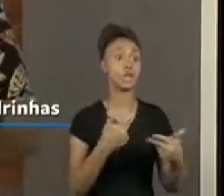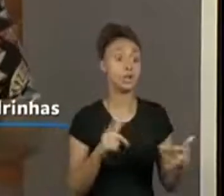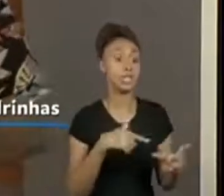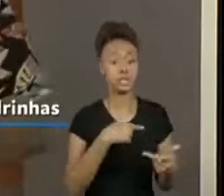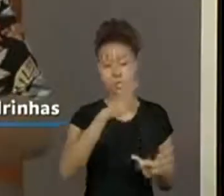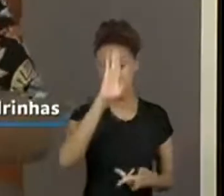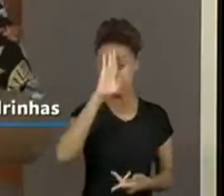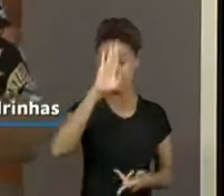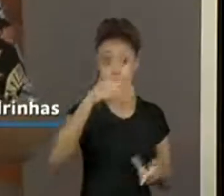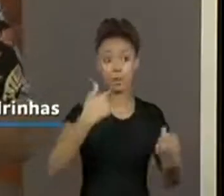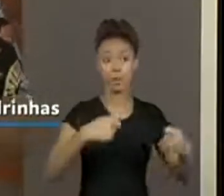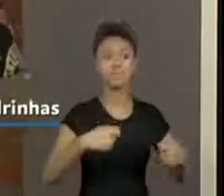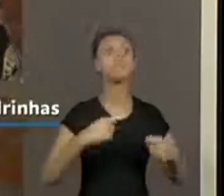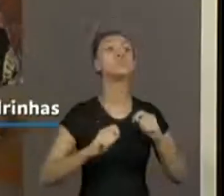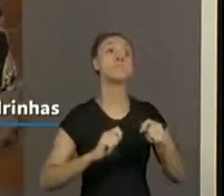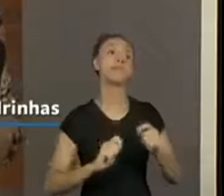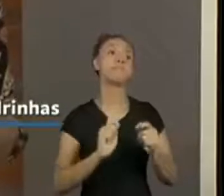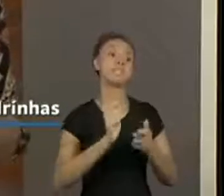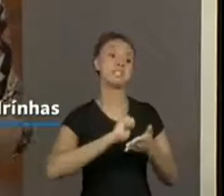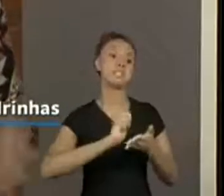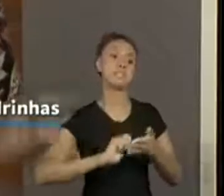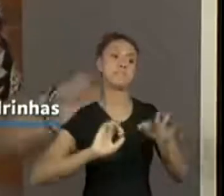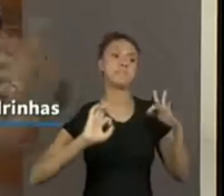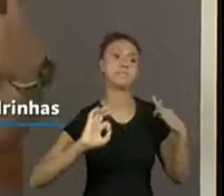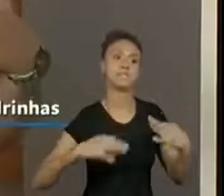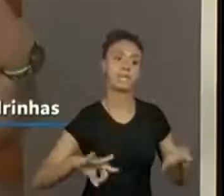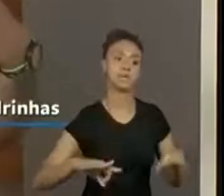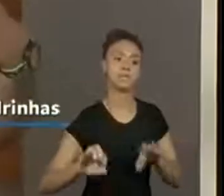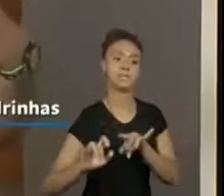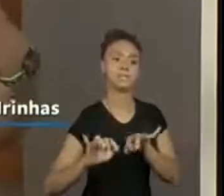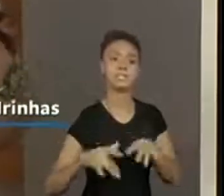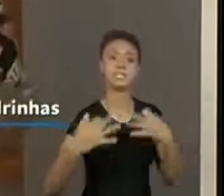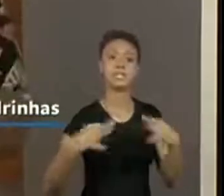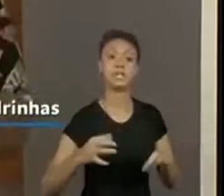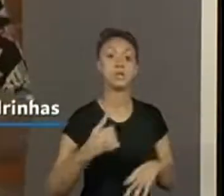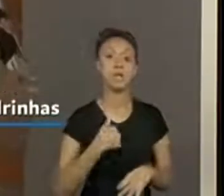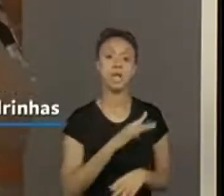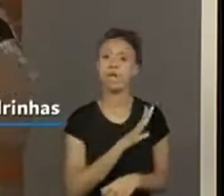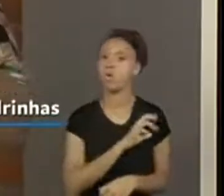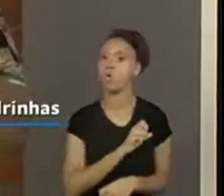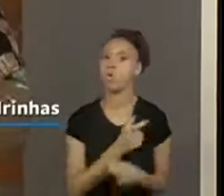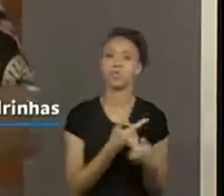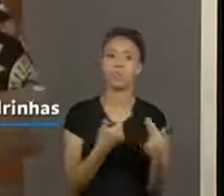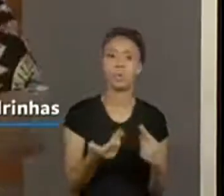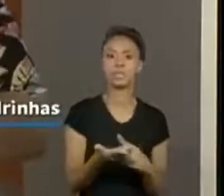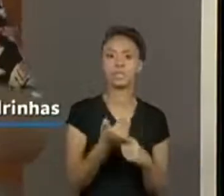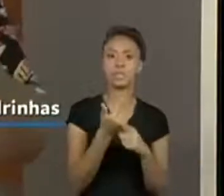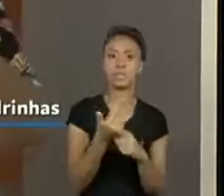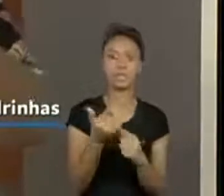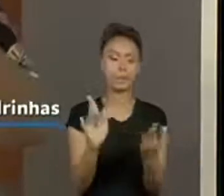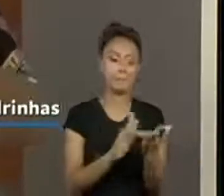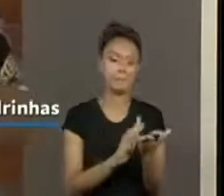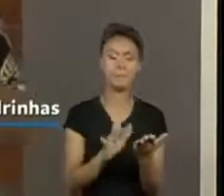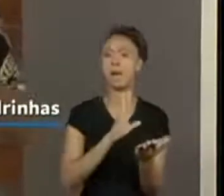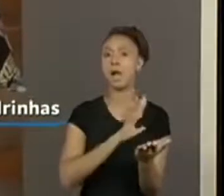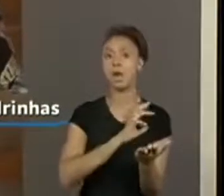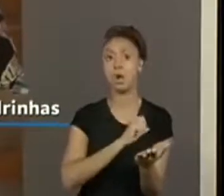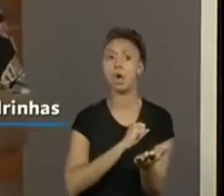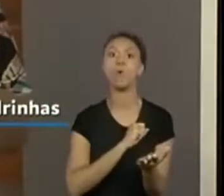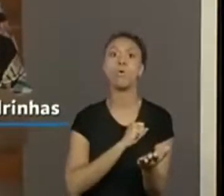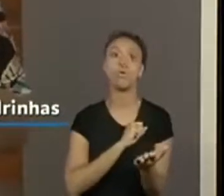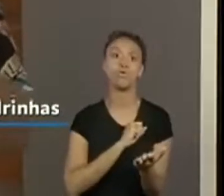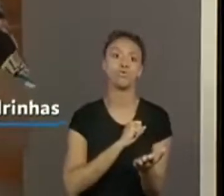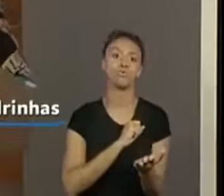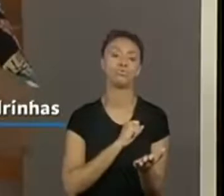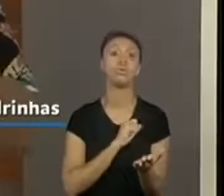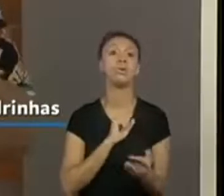tudo que a gente faz é uma boa escrita e uma boa leitura. Eu falo que eu sou muito tecnológica. Eu adoro os meus aparelhos, alguns recursos que eu tenho